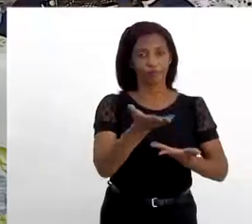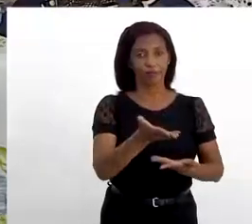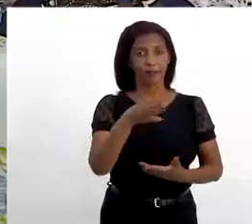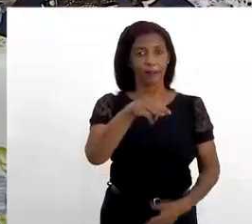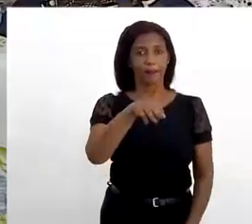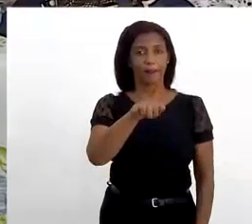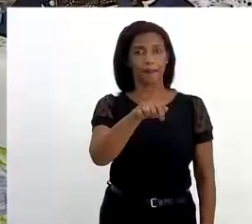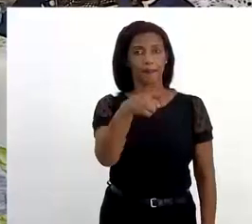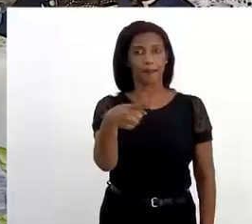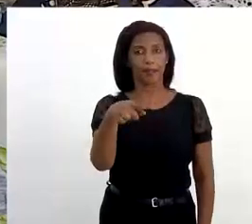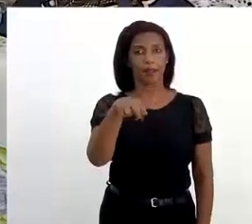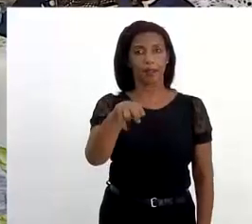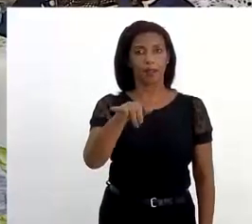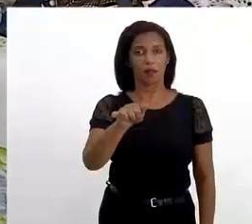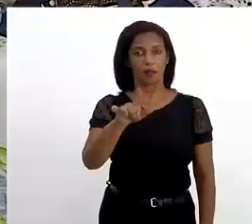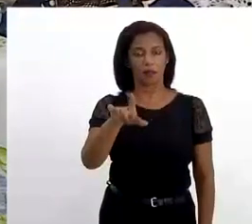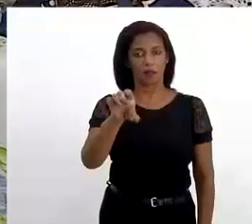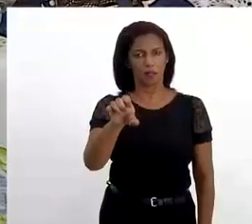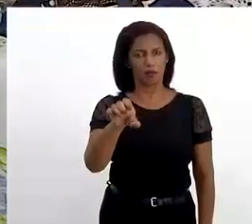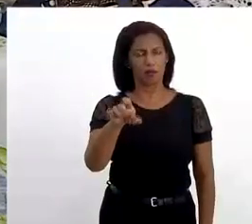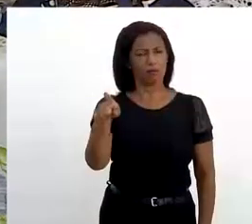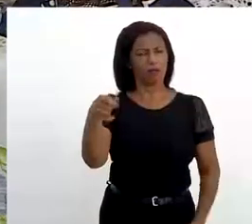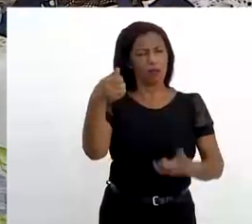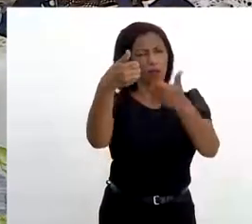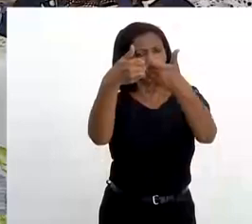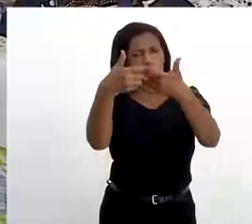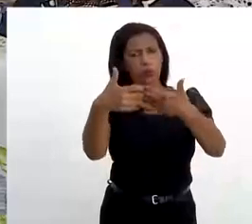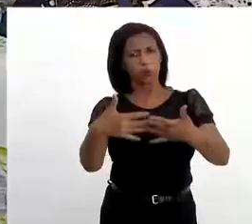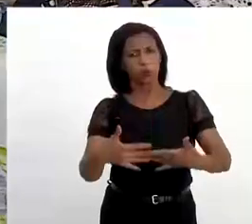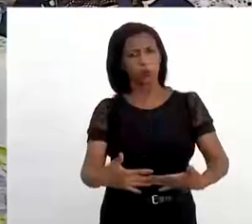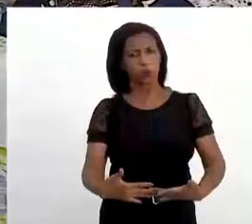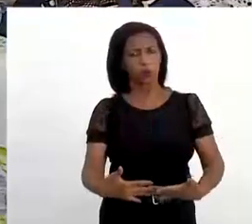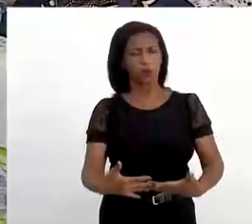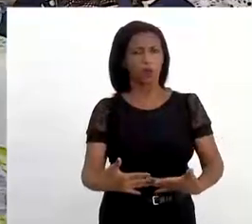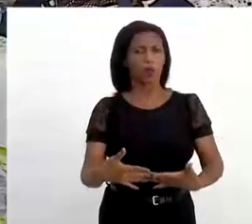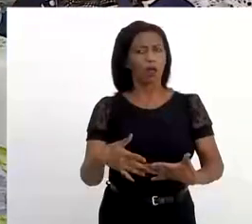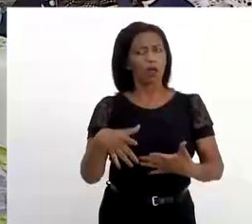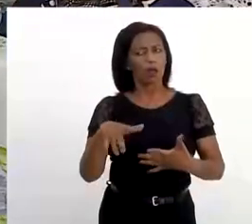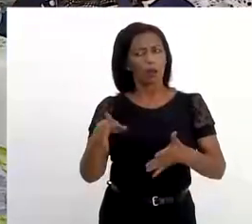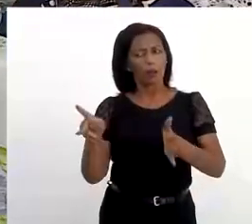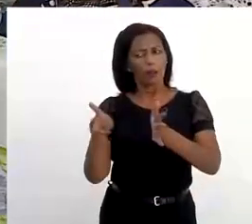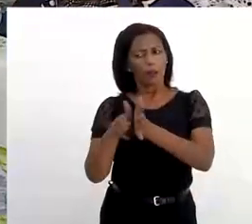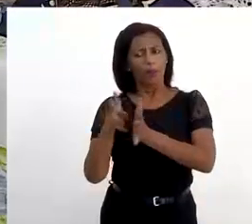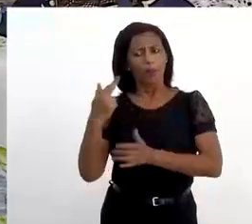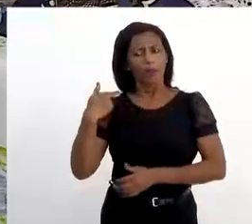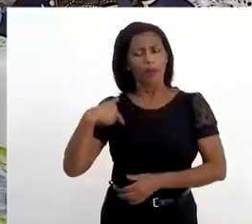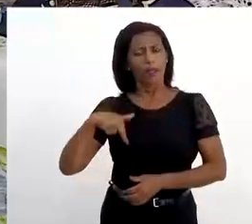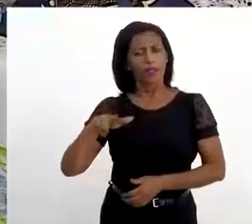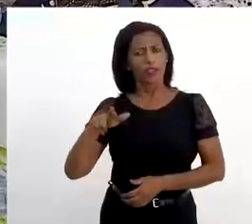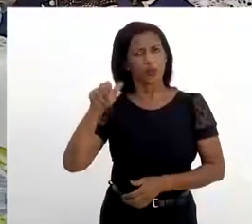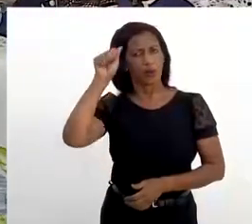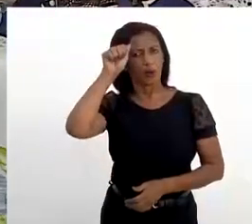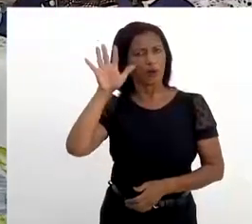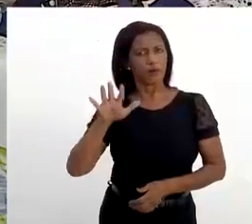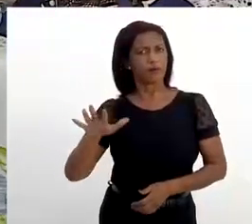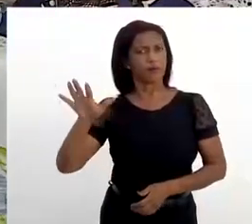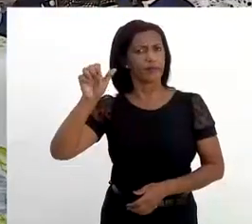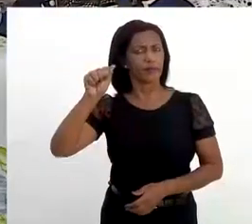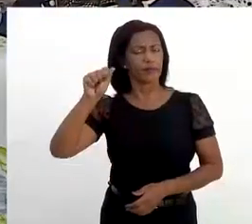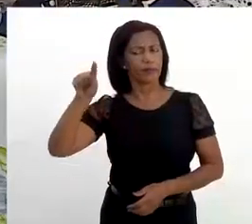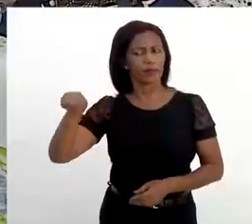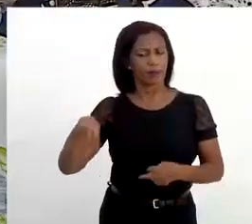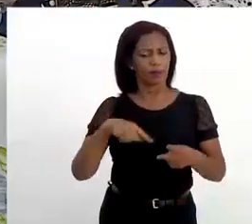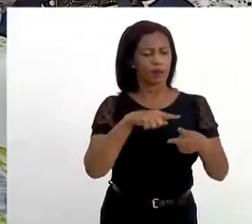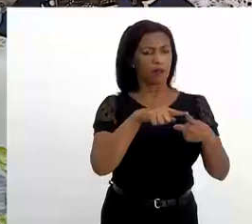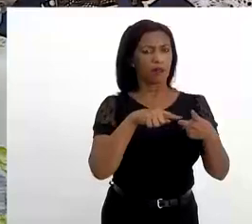que vai nos contar um pouco, não só da religião dela de matrizes africanas, mas de dois trabalhos muito importantes que